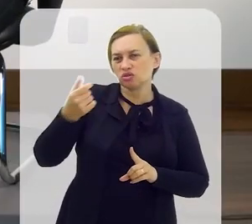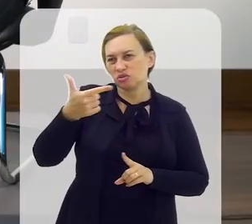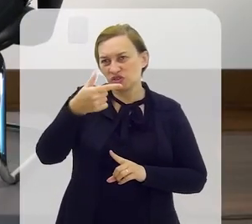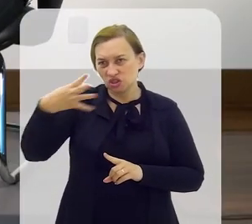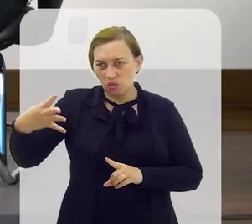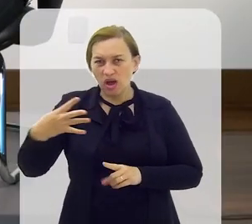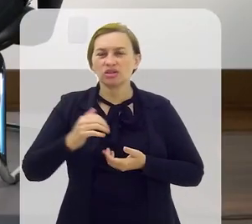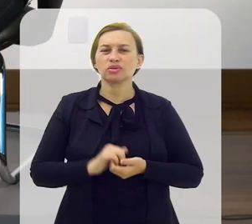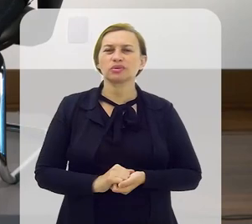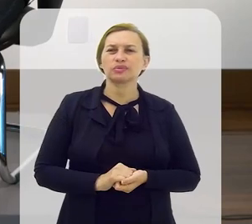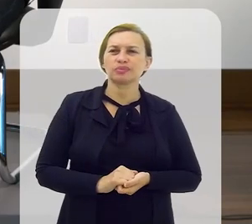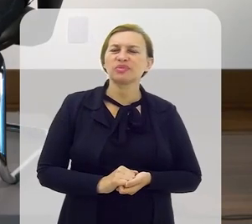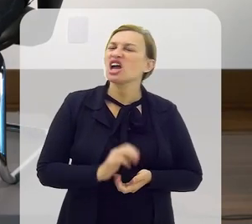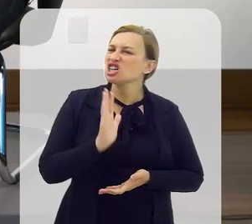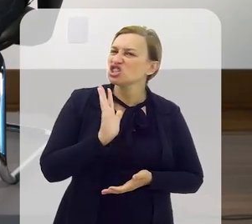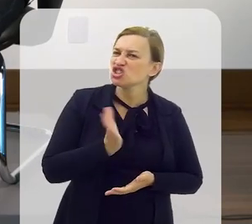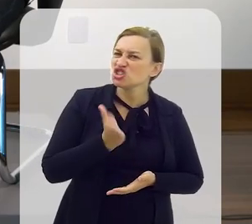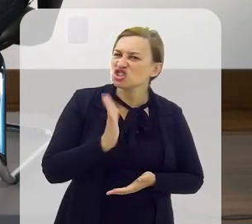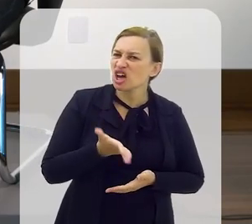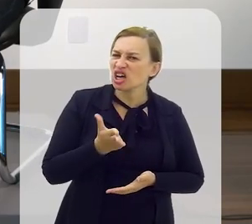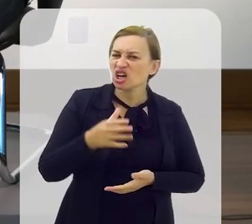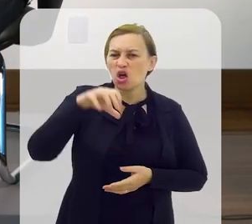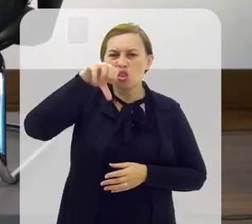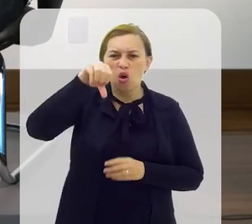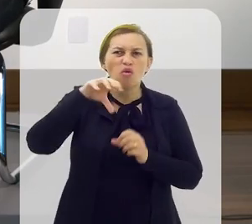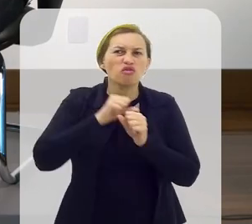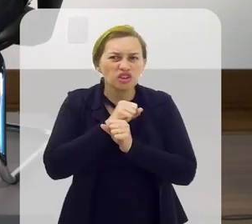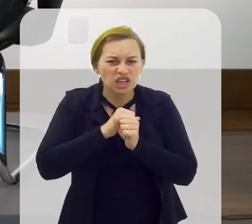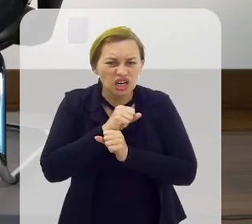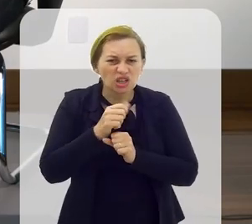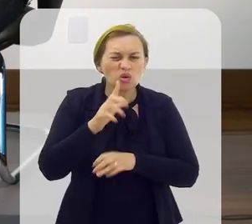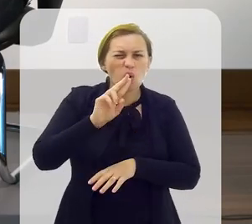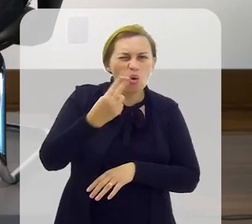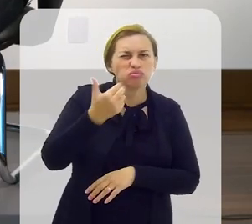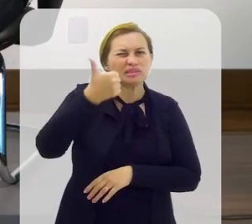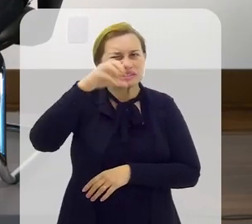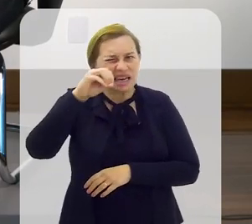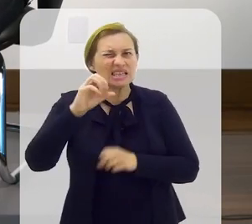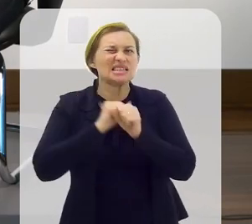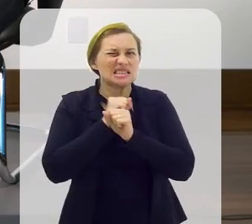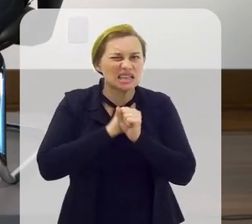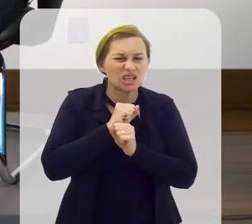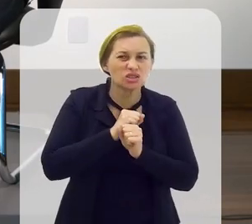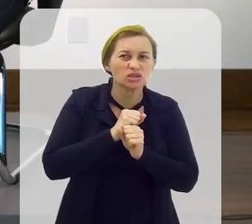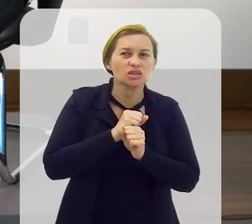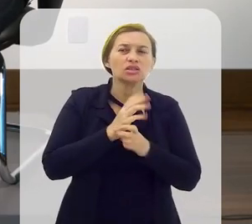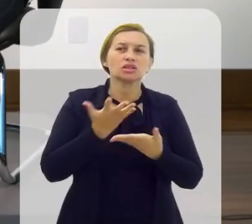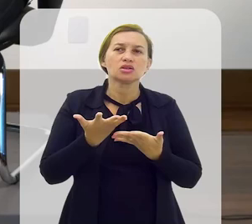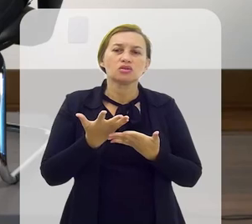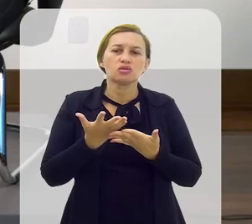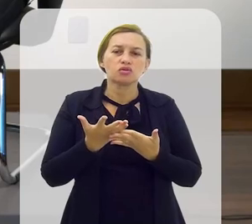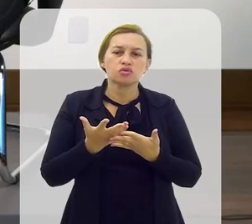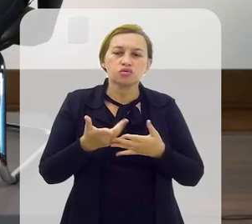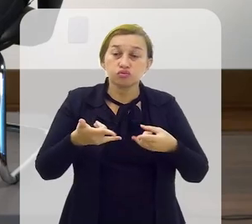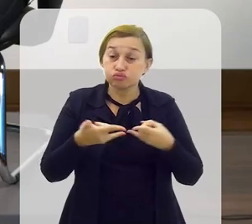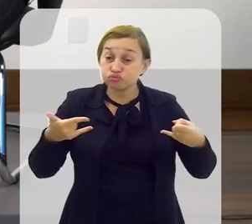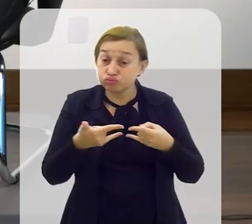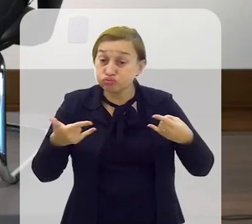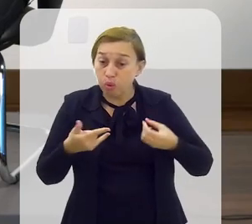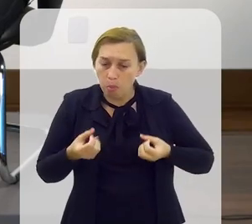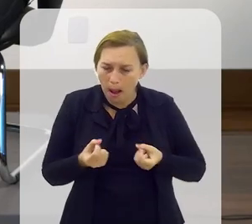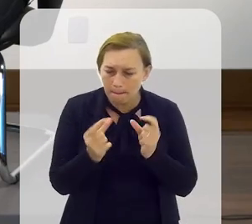de cantar Gente, o Nosso Lar, ele parece que já vai para nove anos Dez anos Foi uma